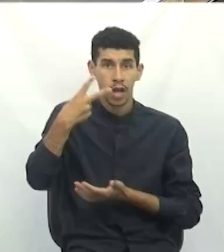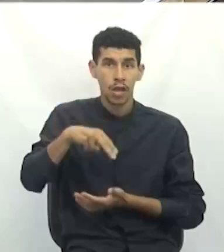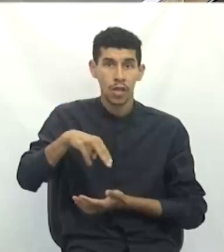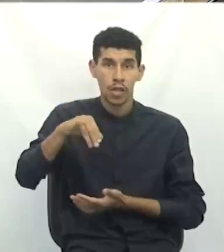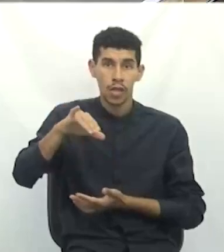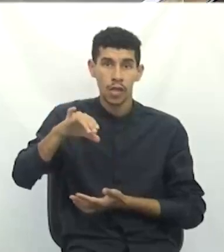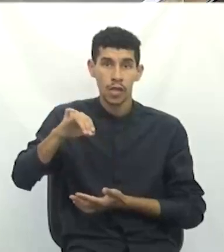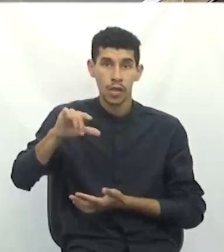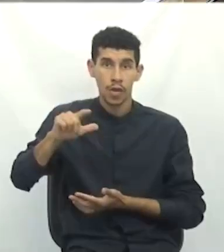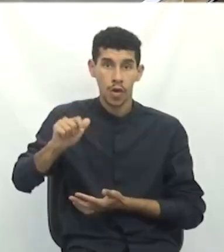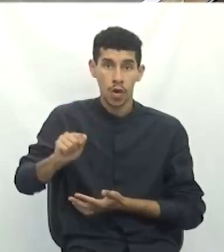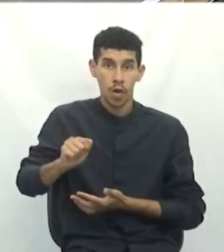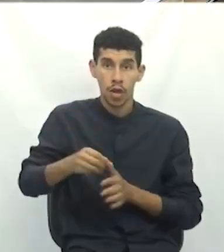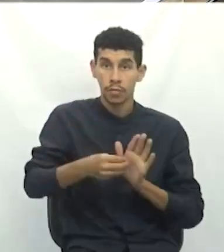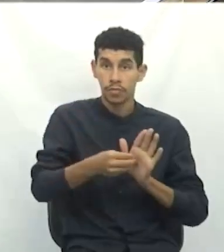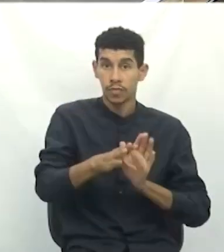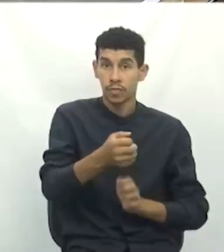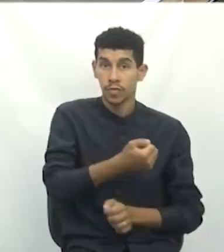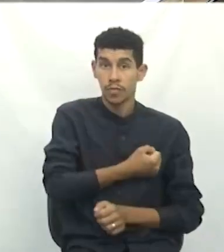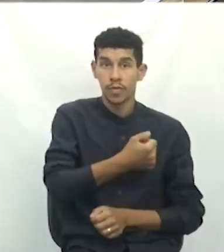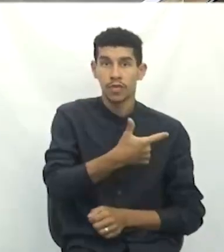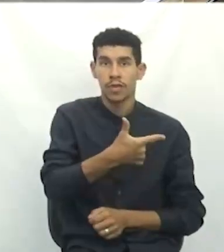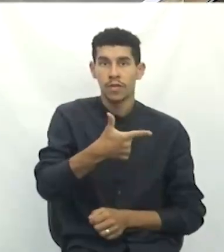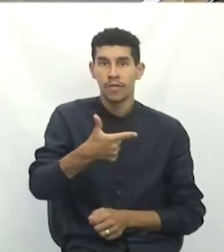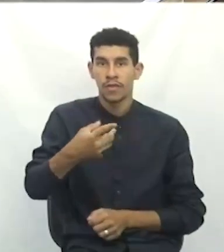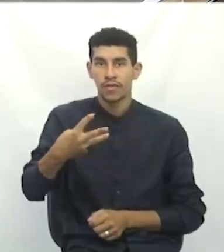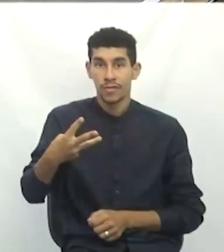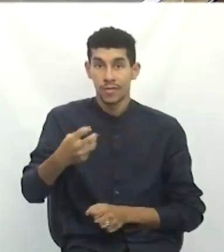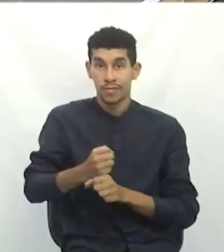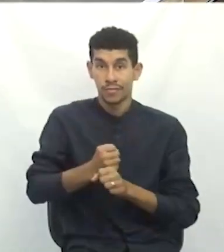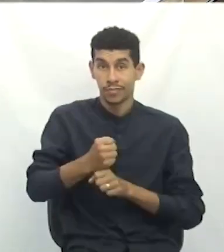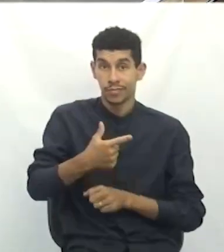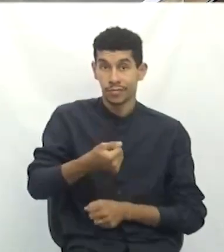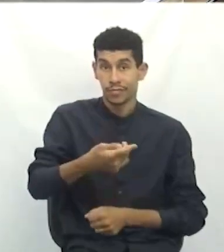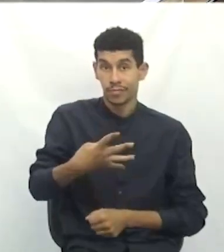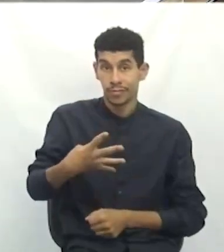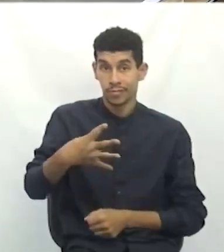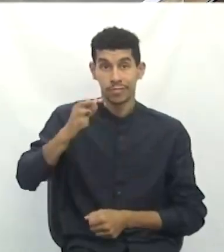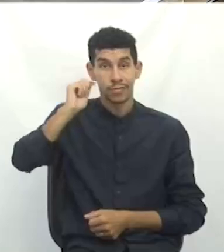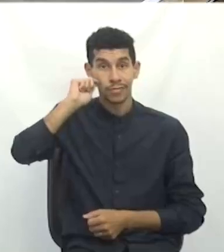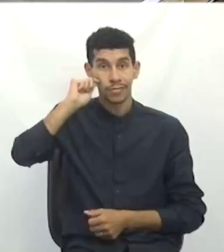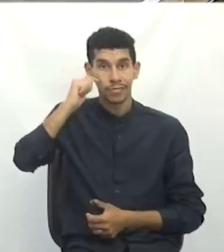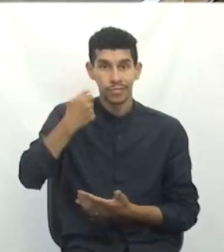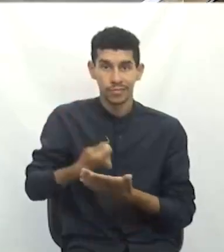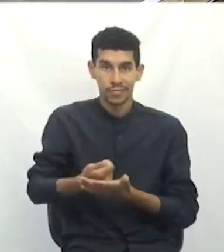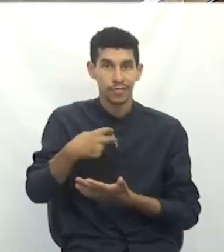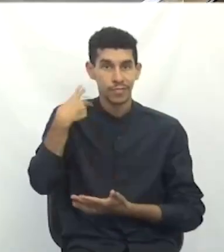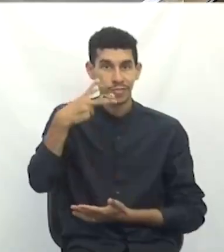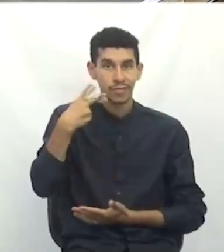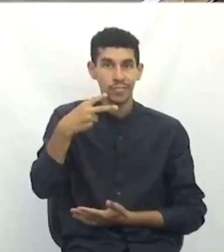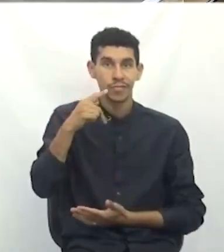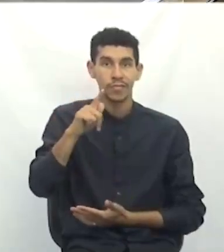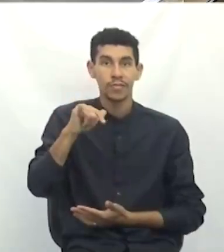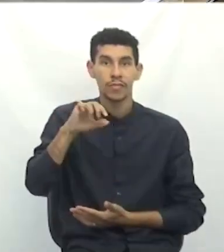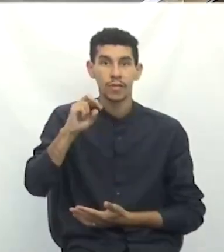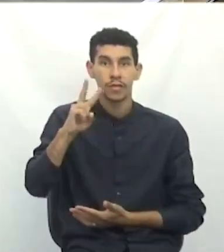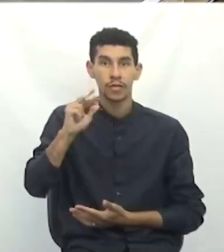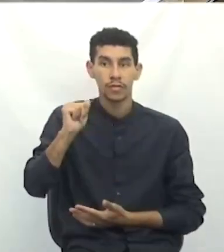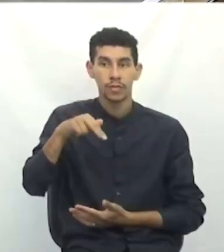Martins. Indicação número 223, de 2024, de autoria da vereadora Giovanna Vito Mundardo.